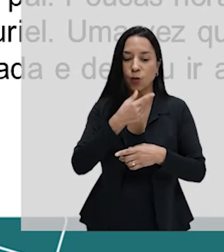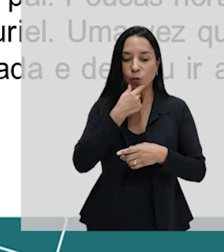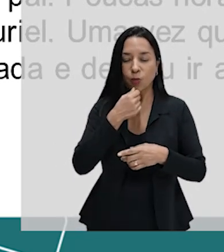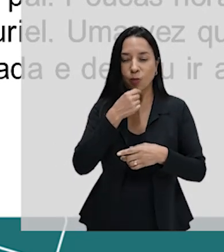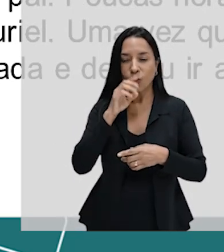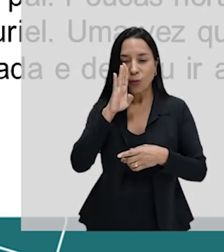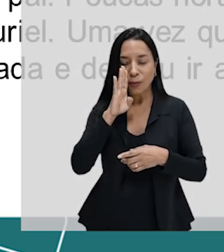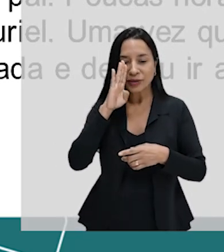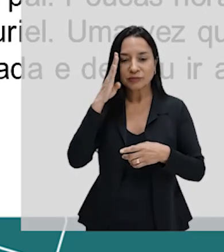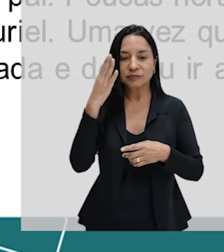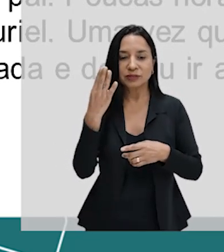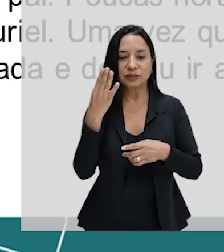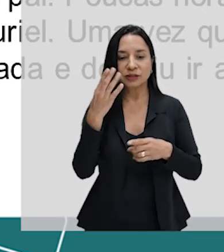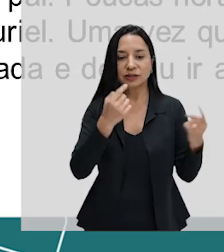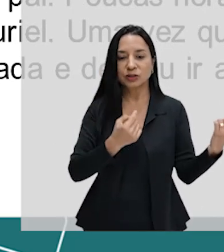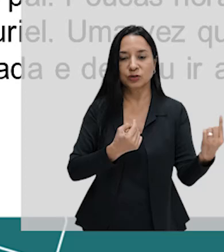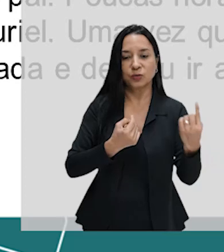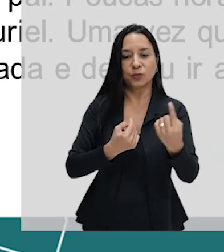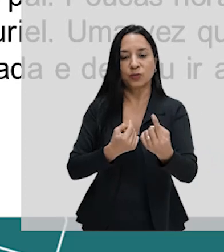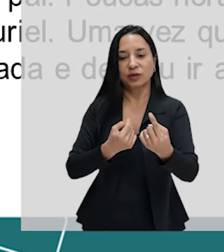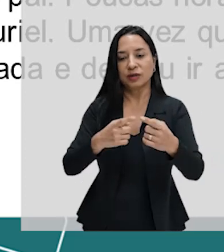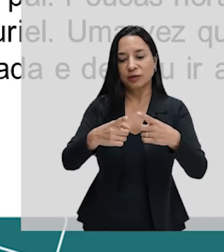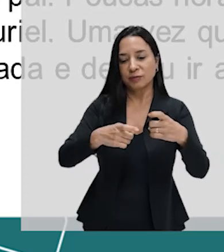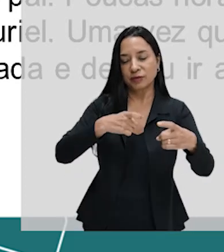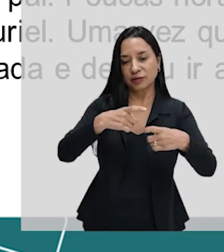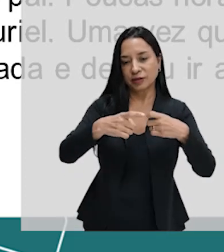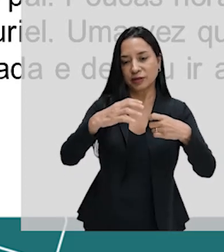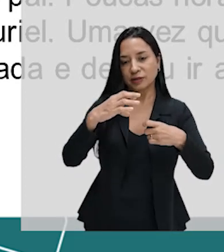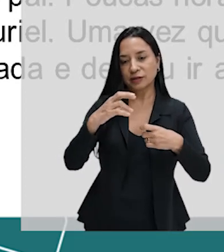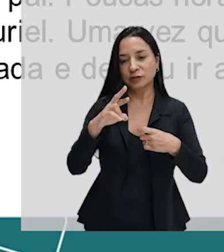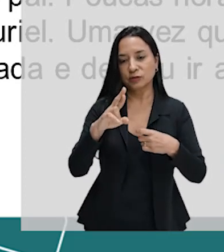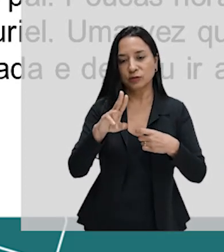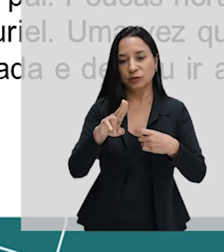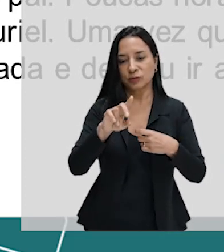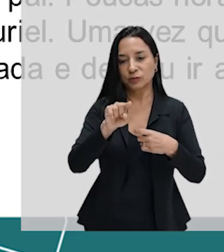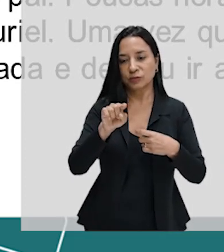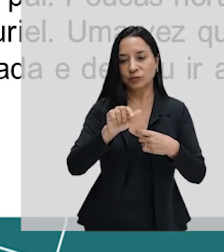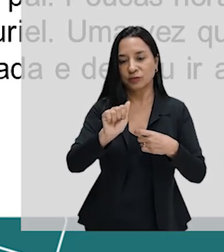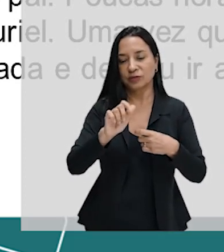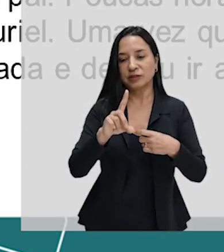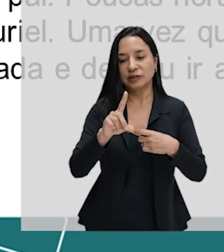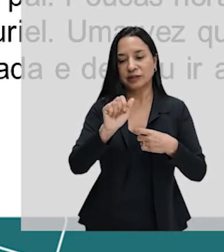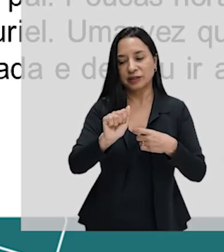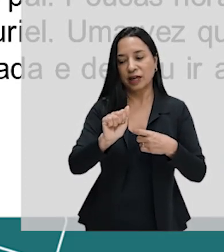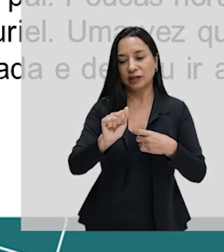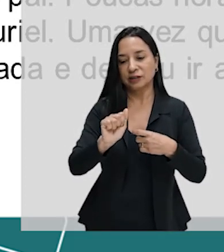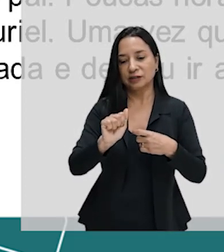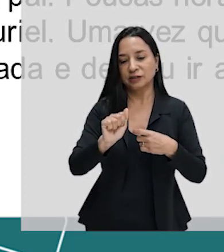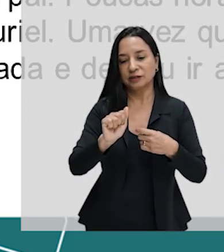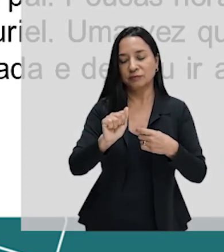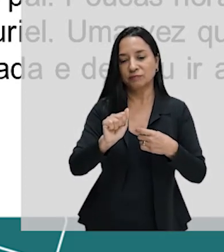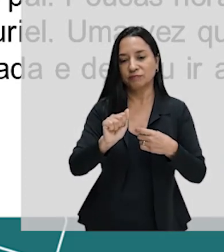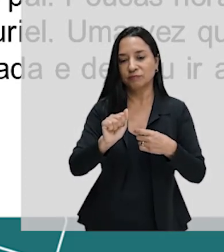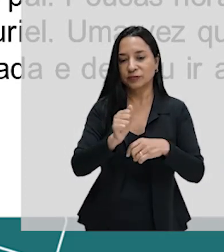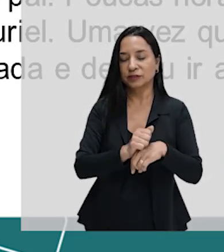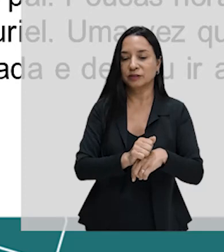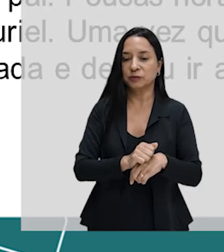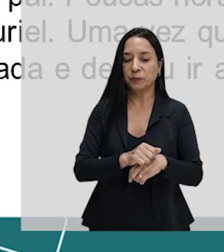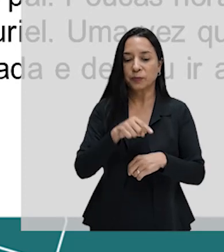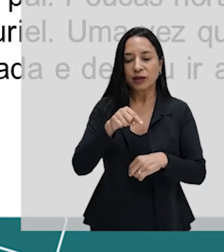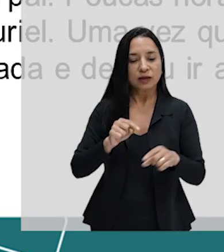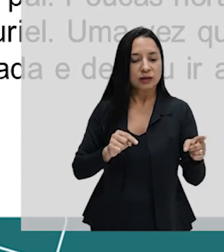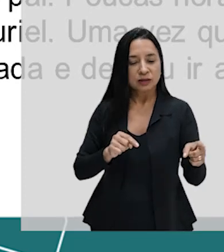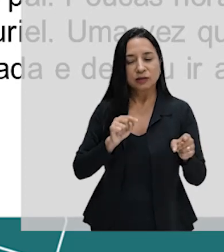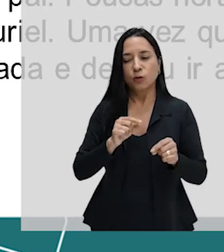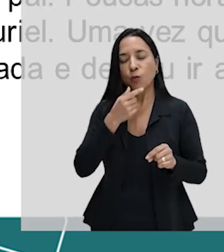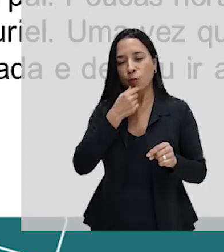Cruzadas com o objetivo de enriquecer. Durante a ausência de Diego, o pai de Isabel insistiu diversas vezes